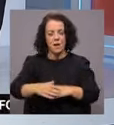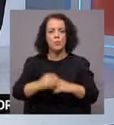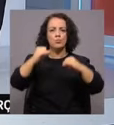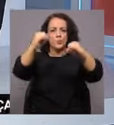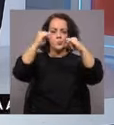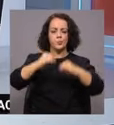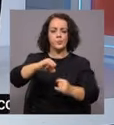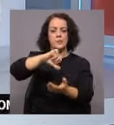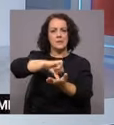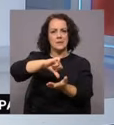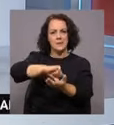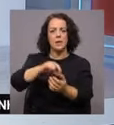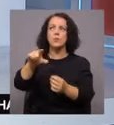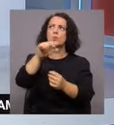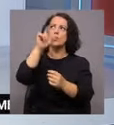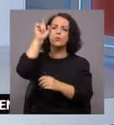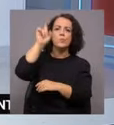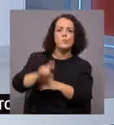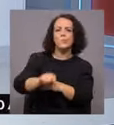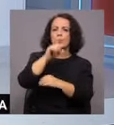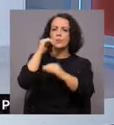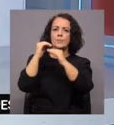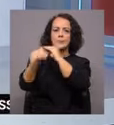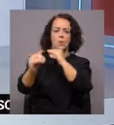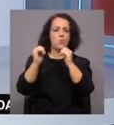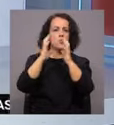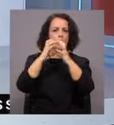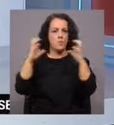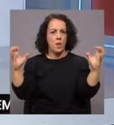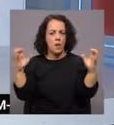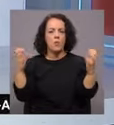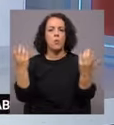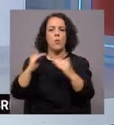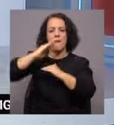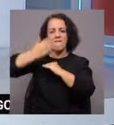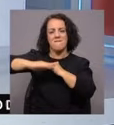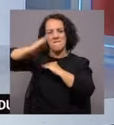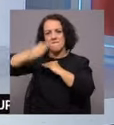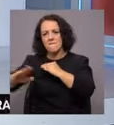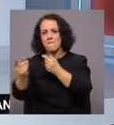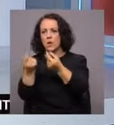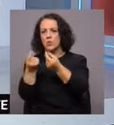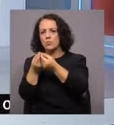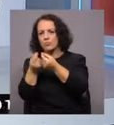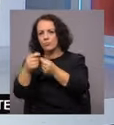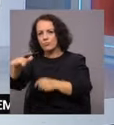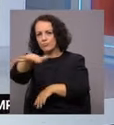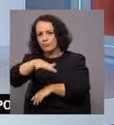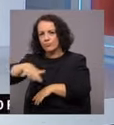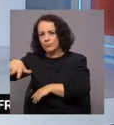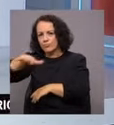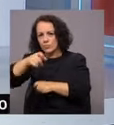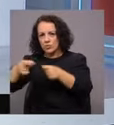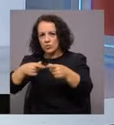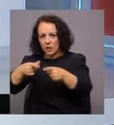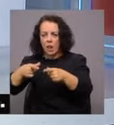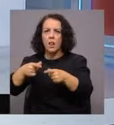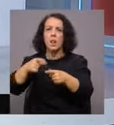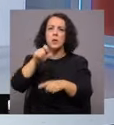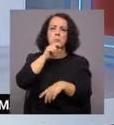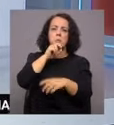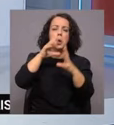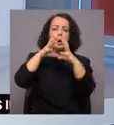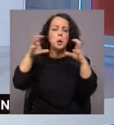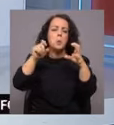temos um dia de céu pouco nublado, mas a sul do sistema montanhoso muito de estrela com mais nebulosidade, há até a possibilidade de precipitação, em